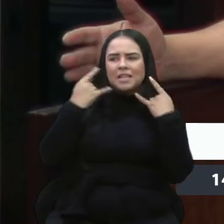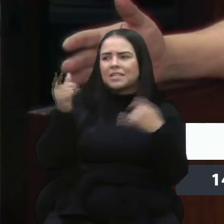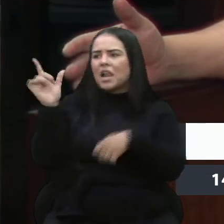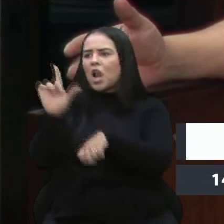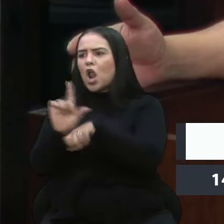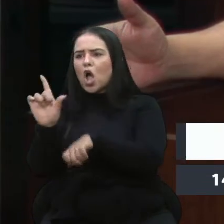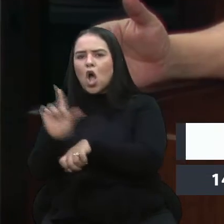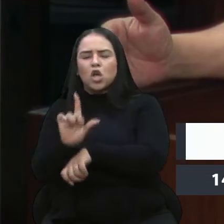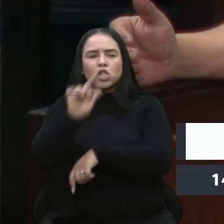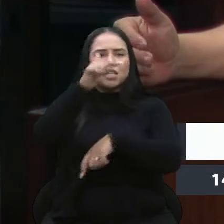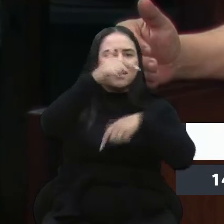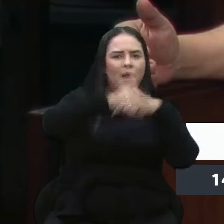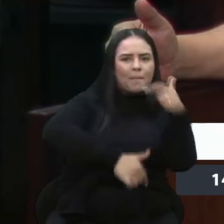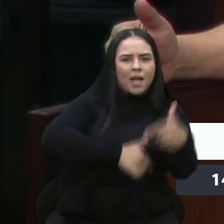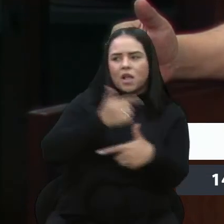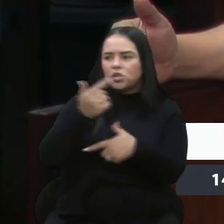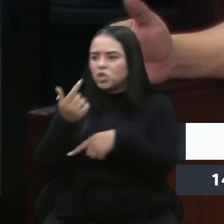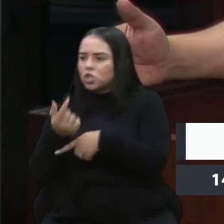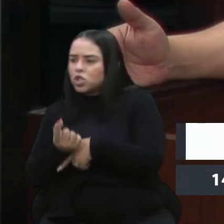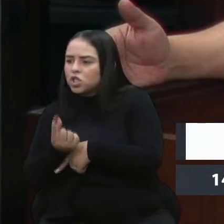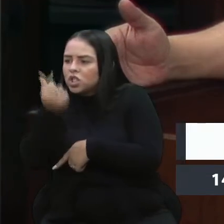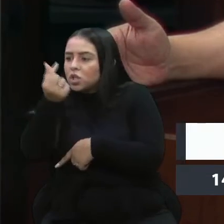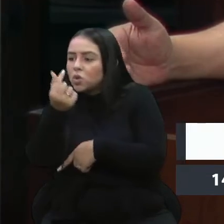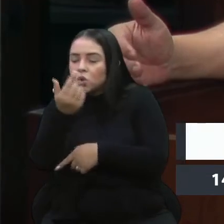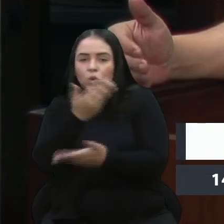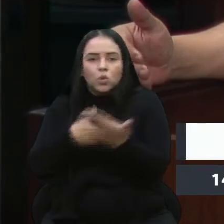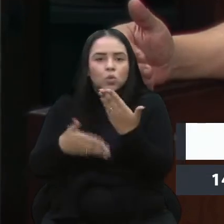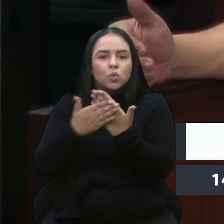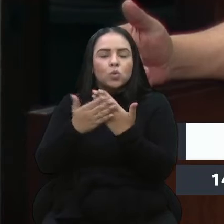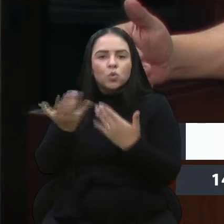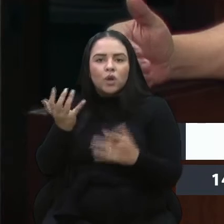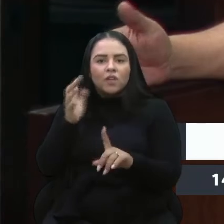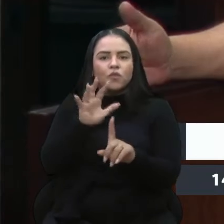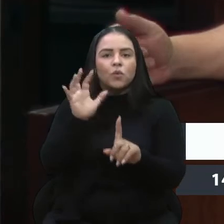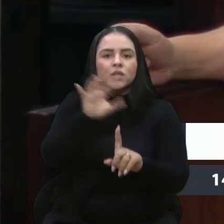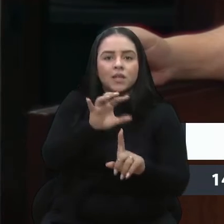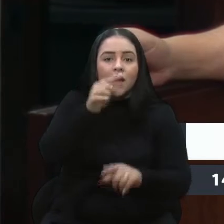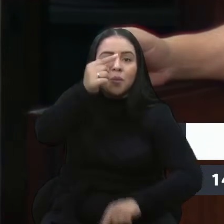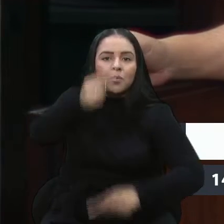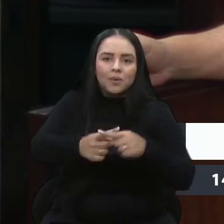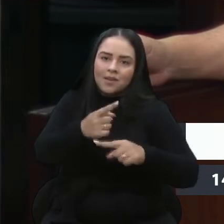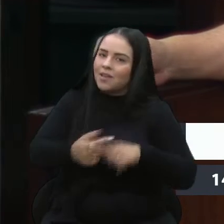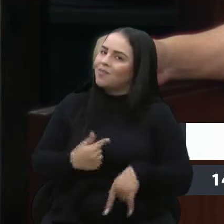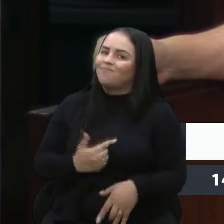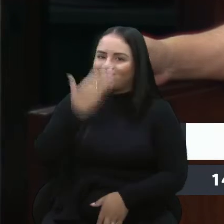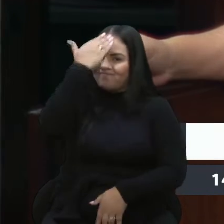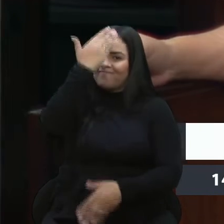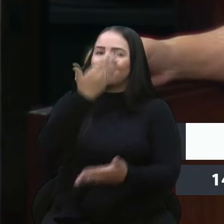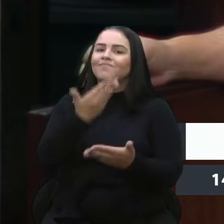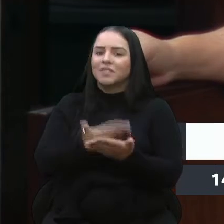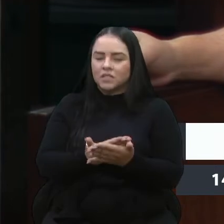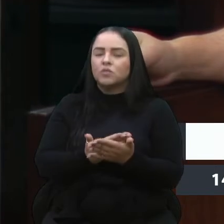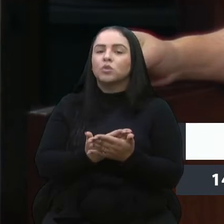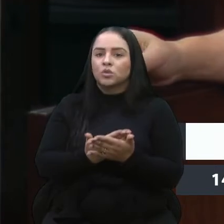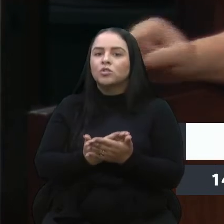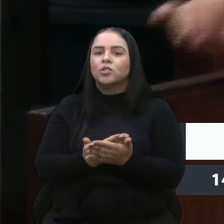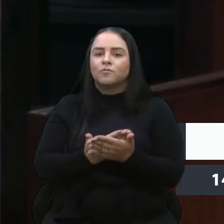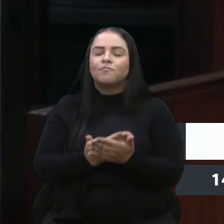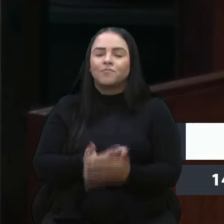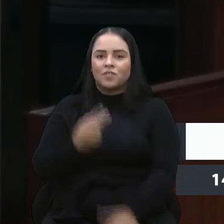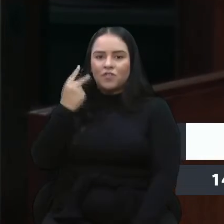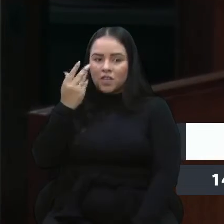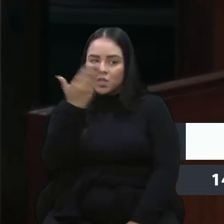o trabalho, com a economia, tudo reflete, porque tenho absoluta certeza, vereador Cadore, que se nós tivéssemos,